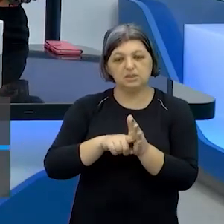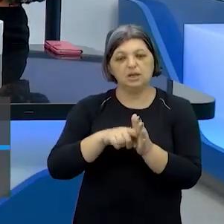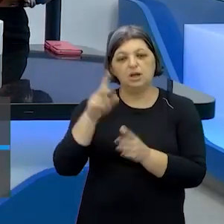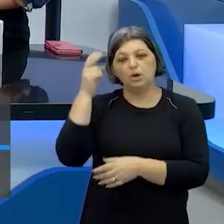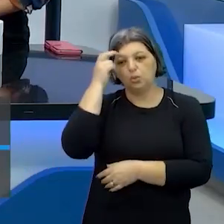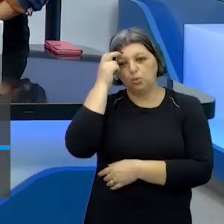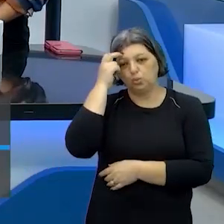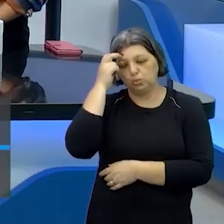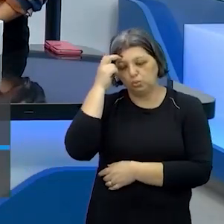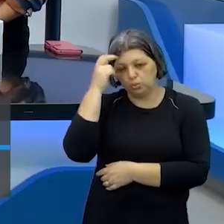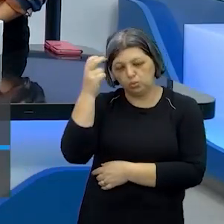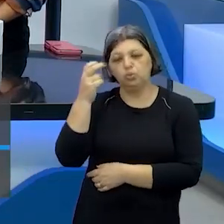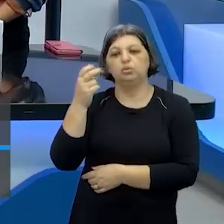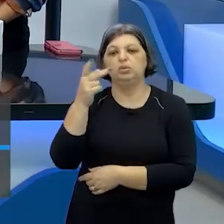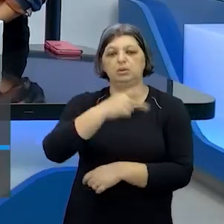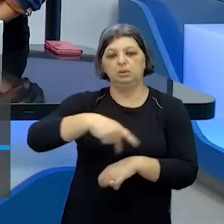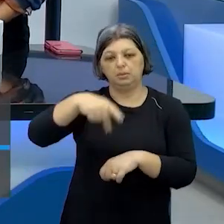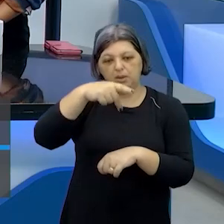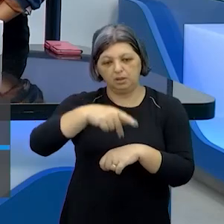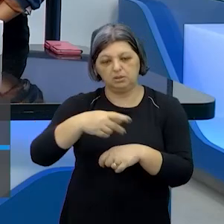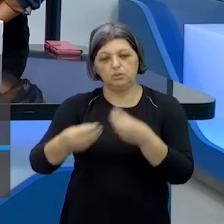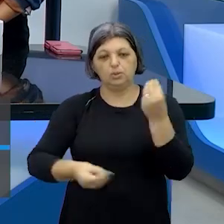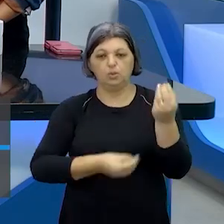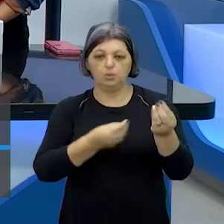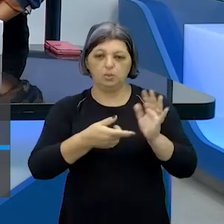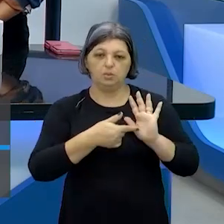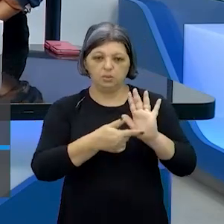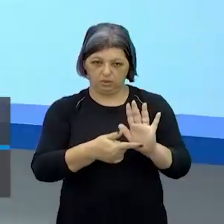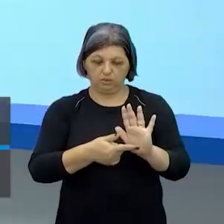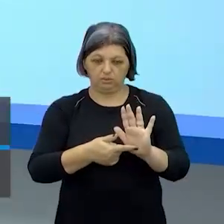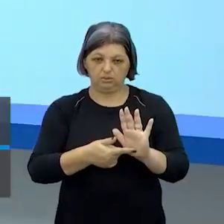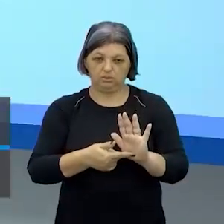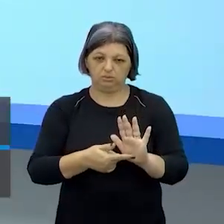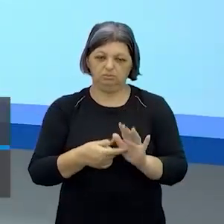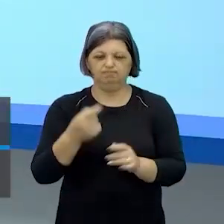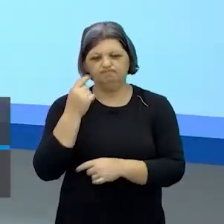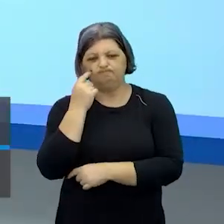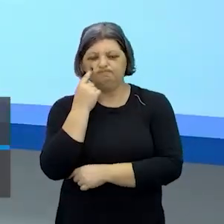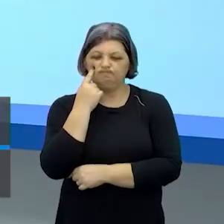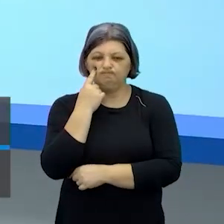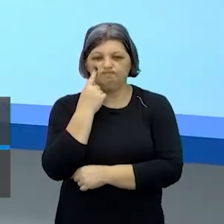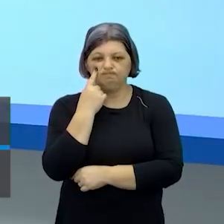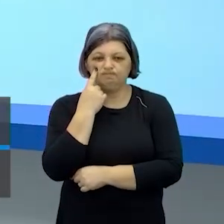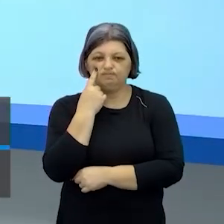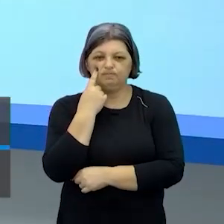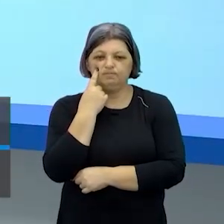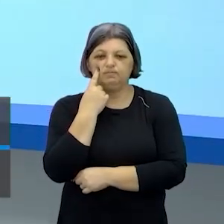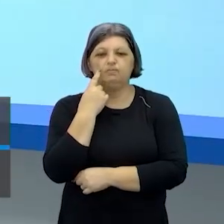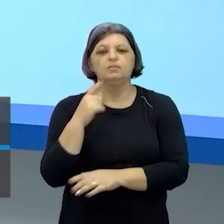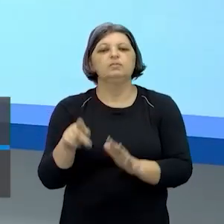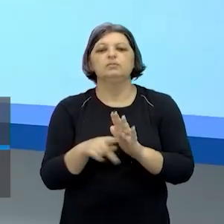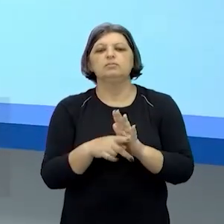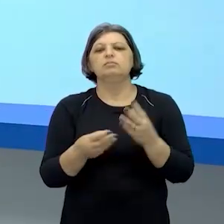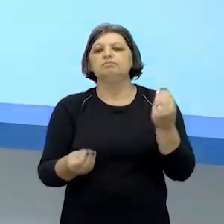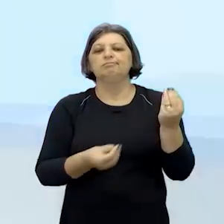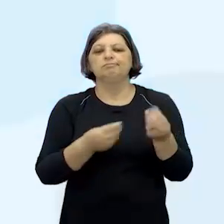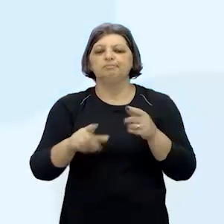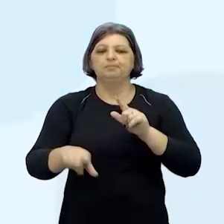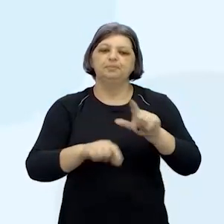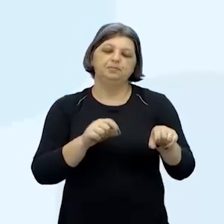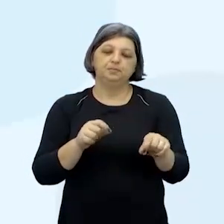as formas como que ela se apresenta ótimo vamos pegar a cara que vamos vamos montar aqui ó perfil do personagem vamos pegar